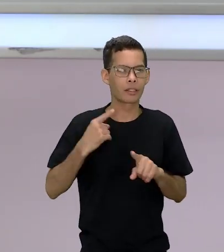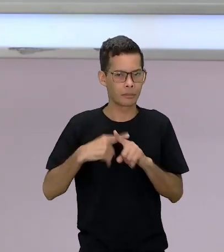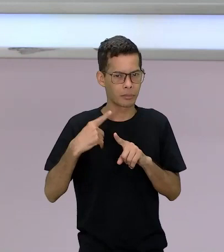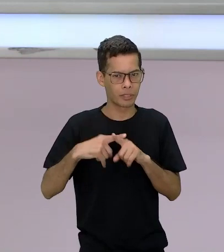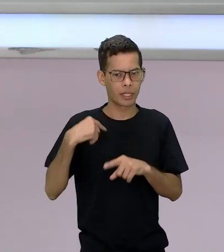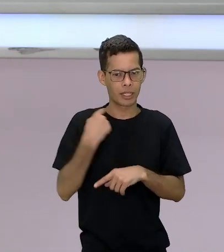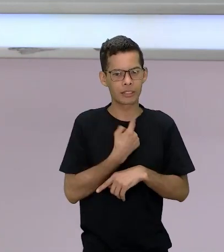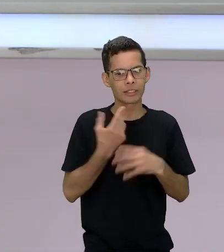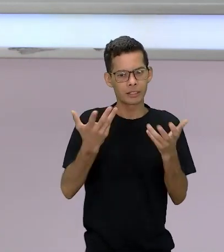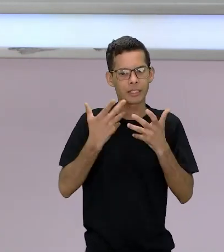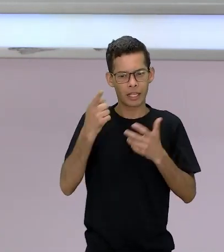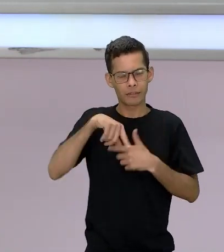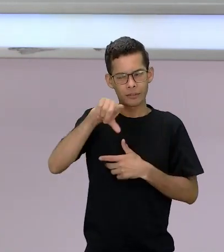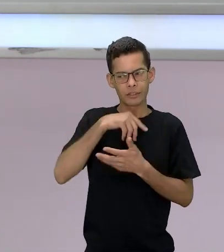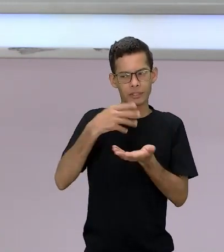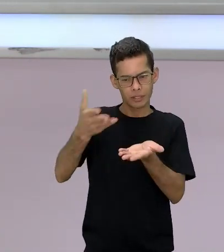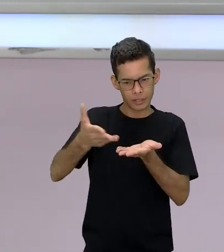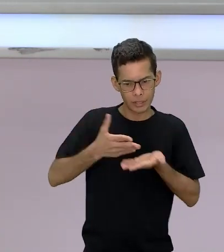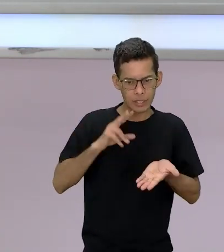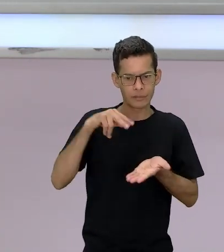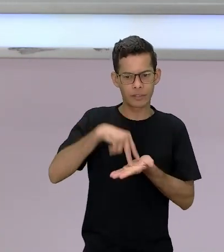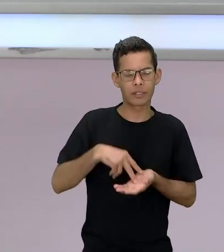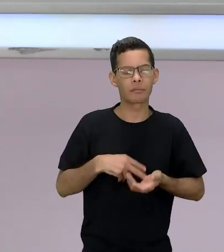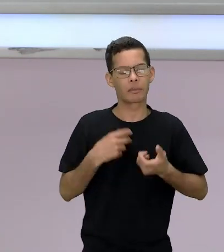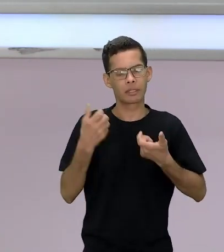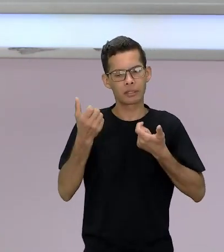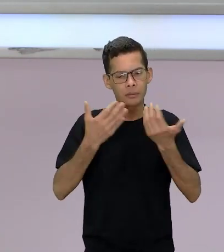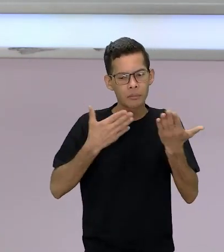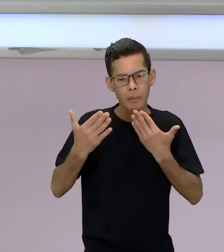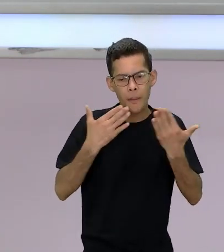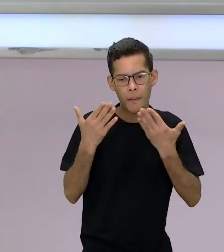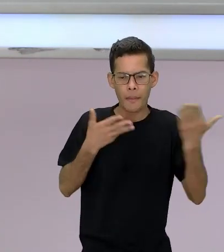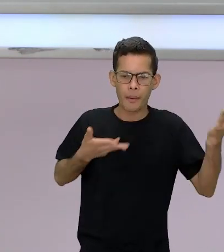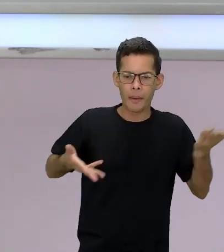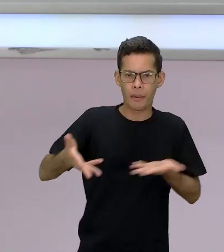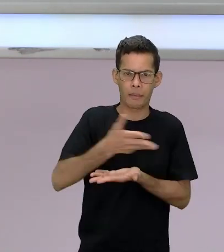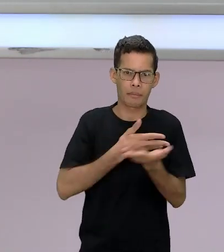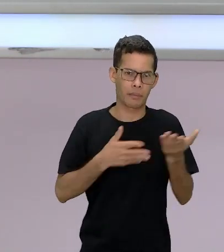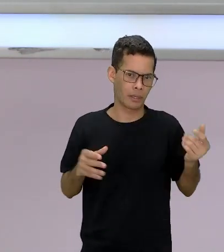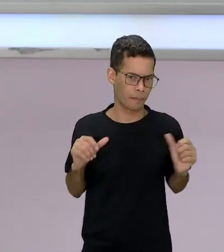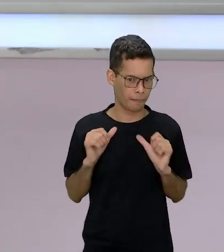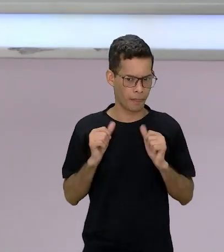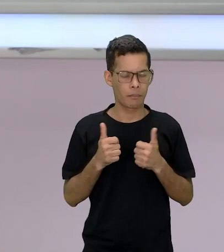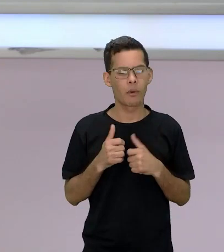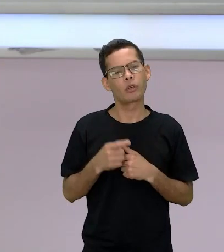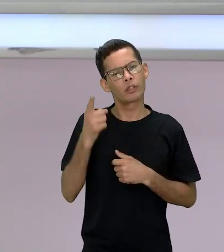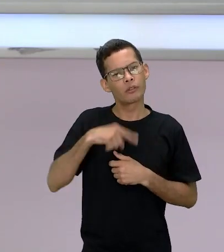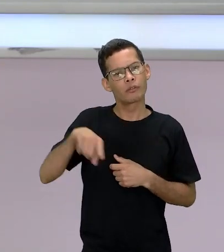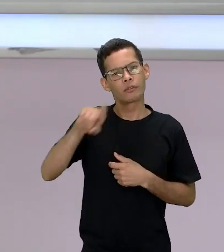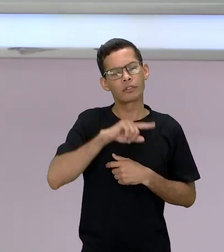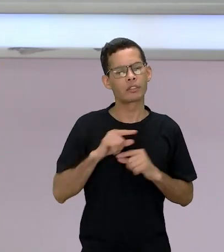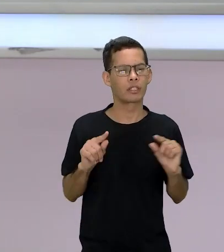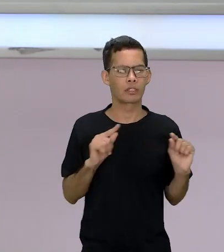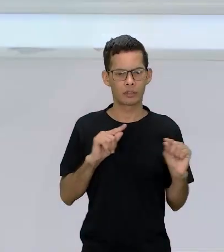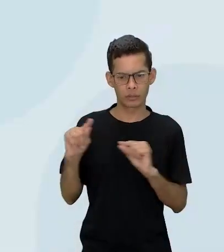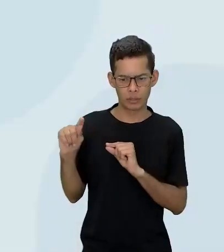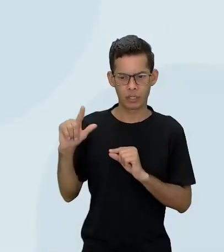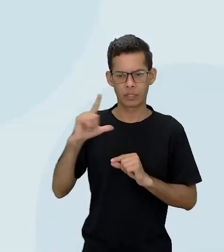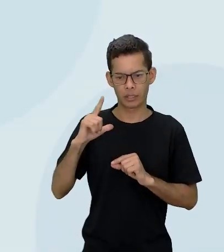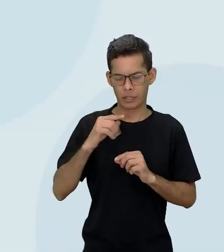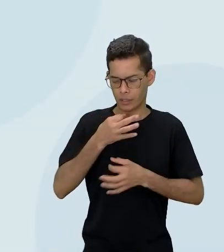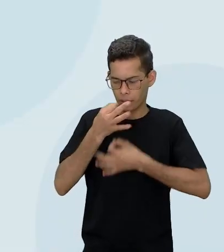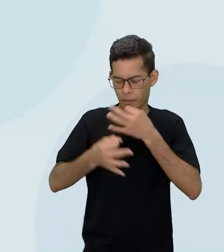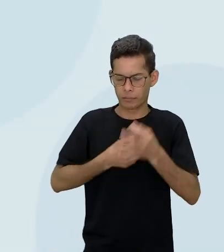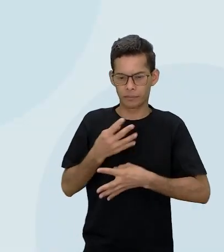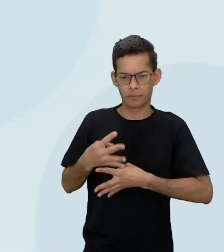vocês aqui discutindo conosco também tá bom então fica aí vocês esse esse QR Code esse chat